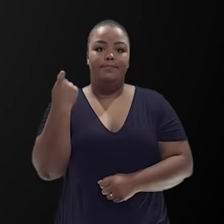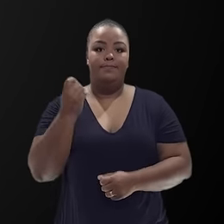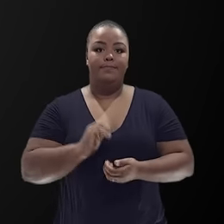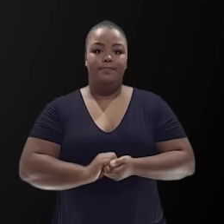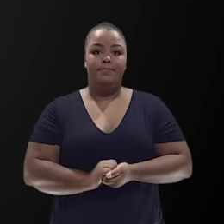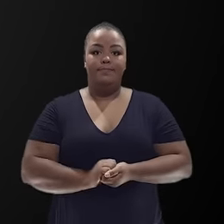do Rio Grande do Sul. Obrigado.